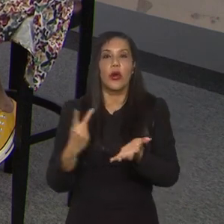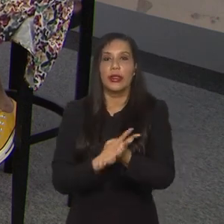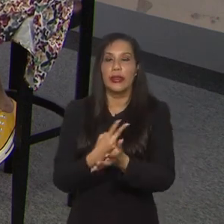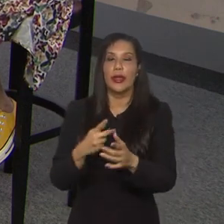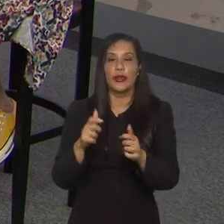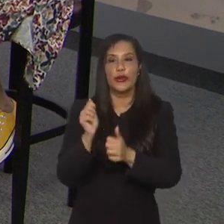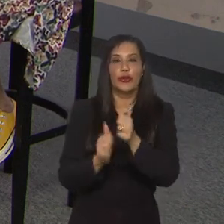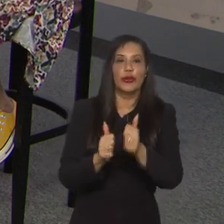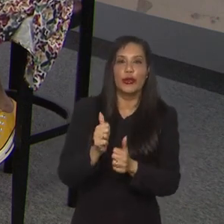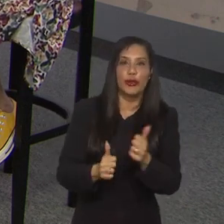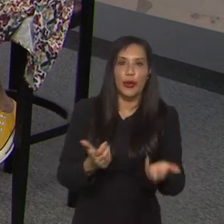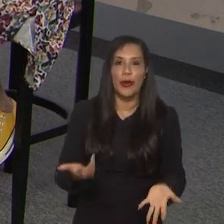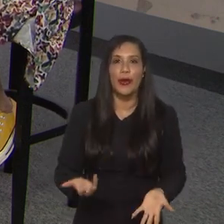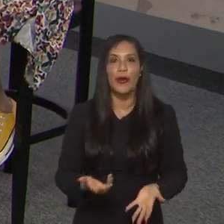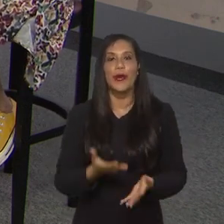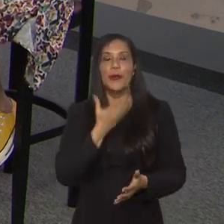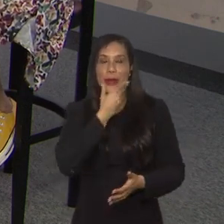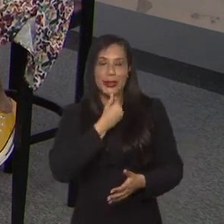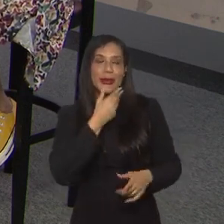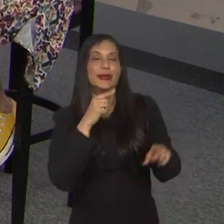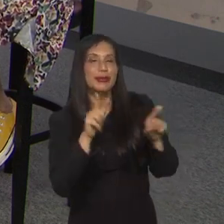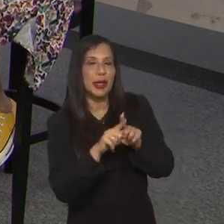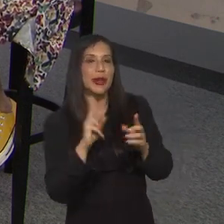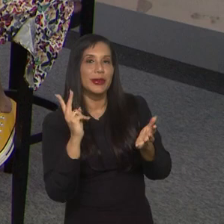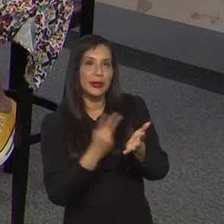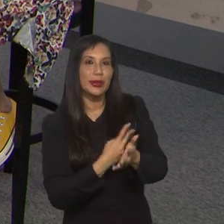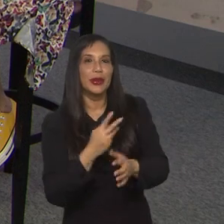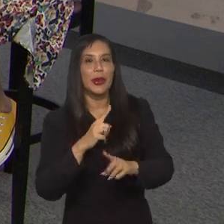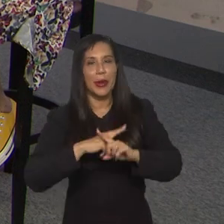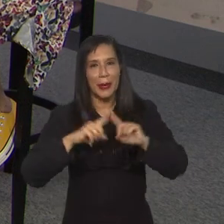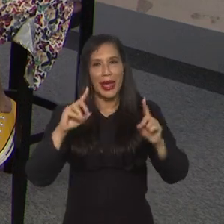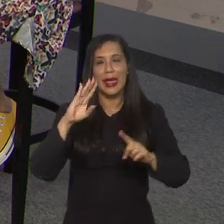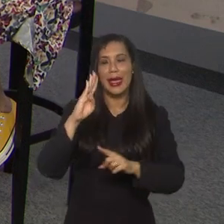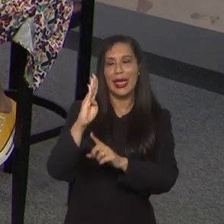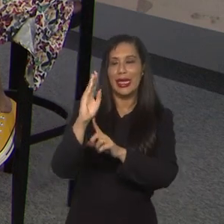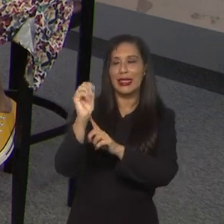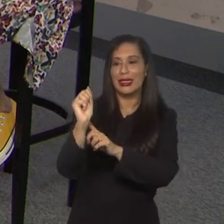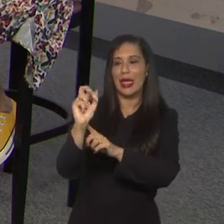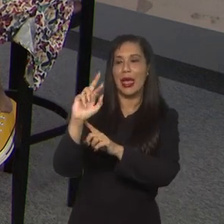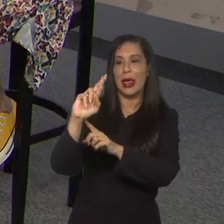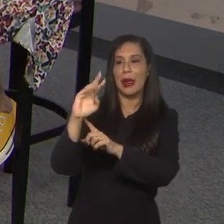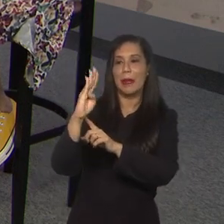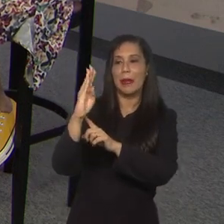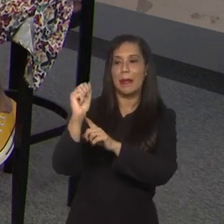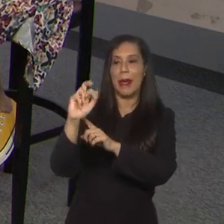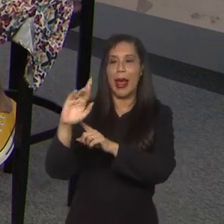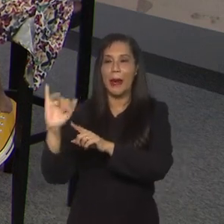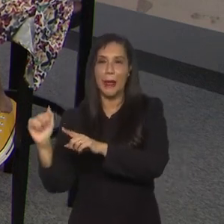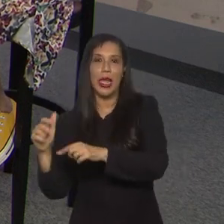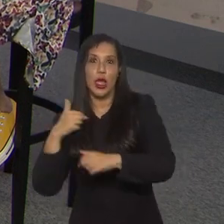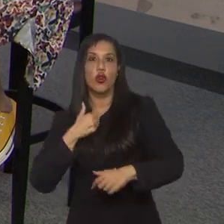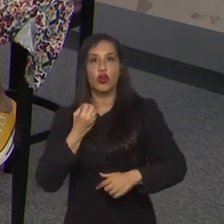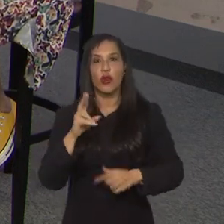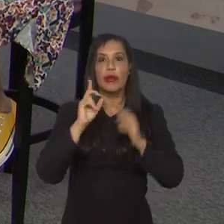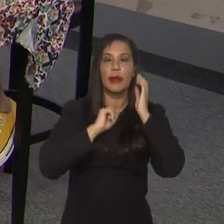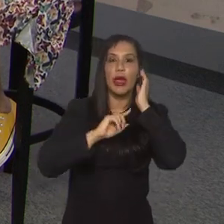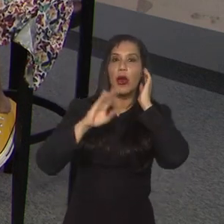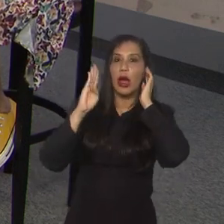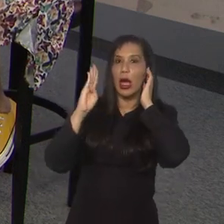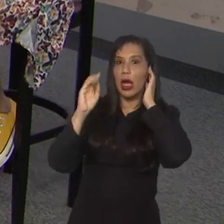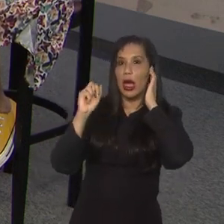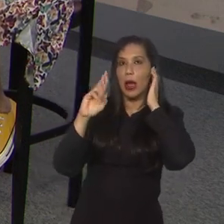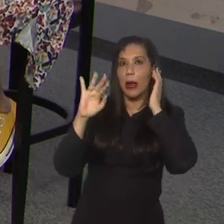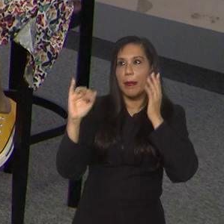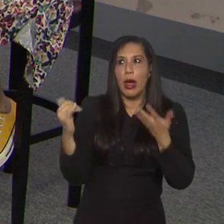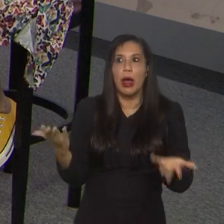também no futebol masculino, mas realmente a Bárbara, eu sou flamenguista, mas eu digo uma boa, a Bárbara não